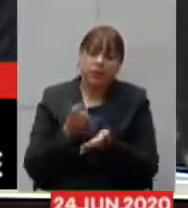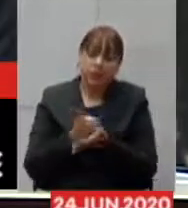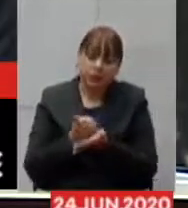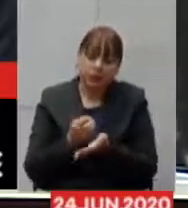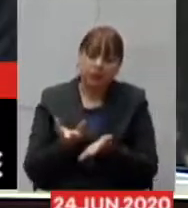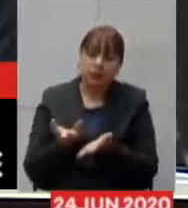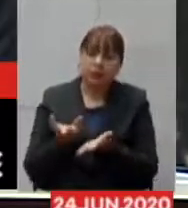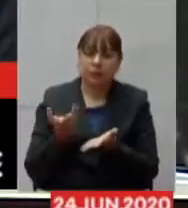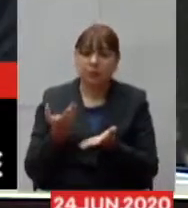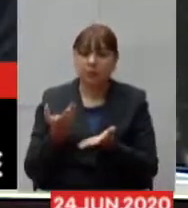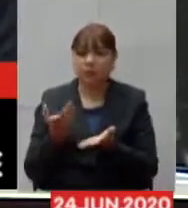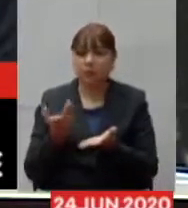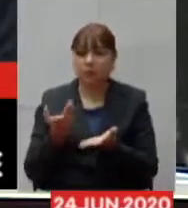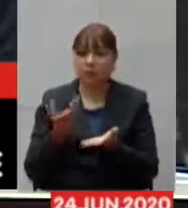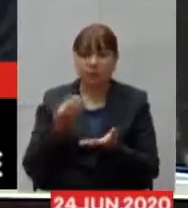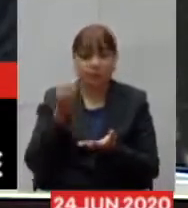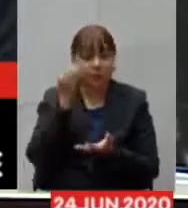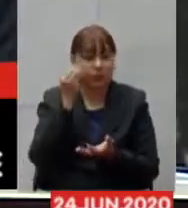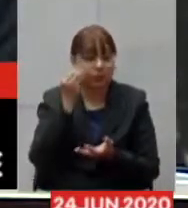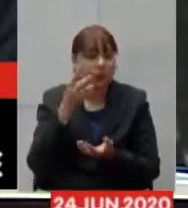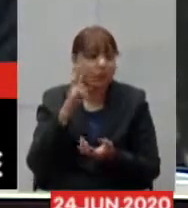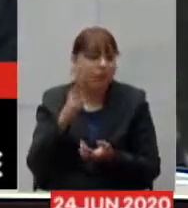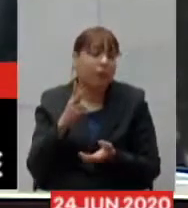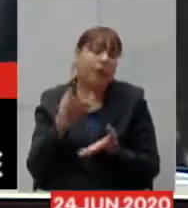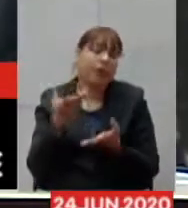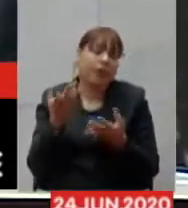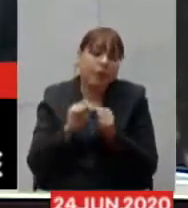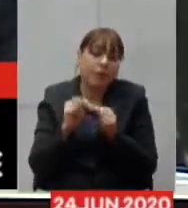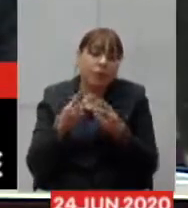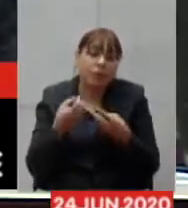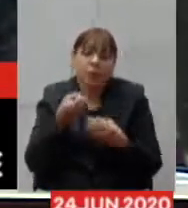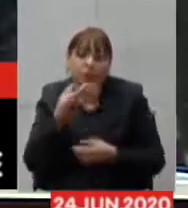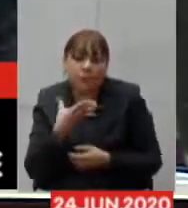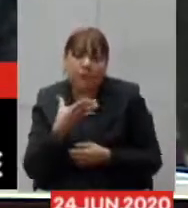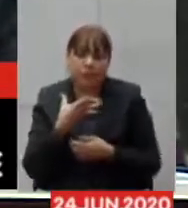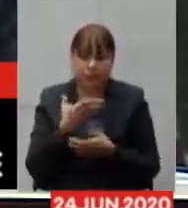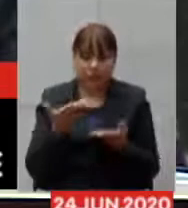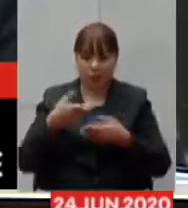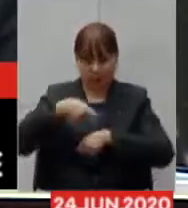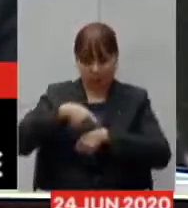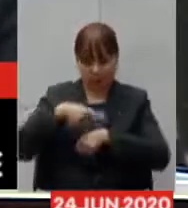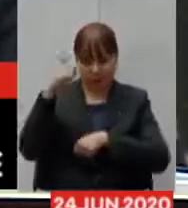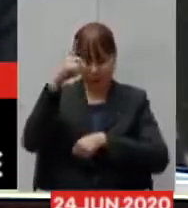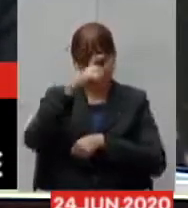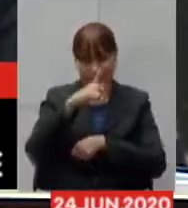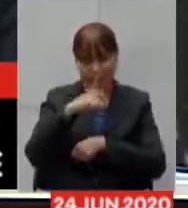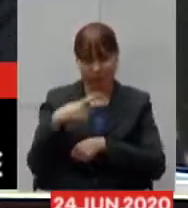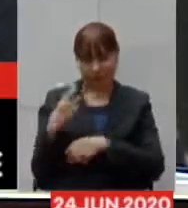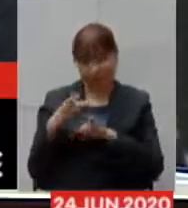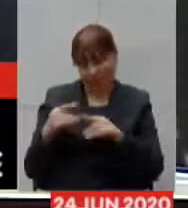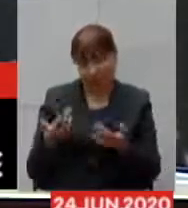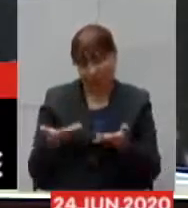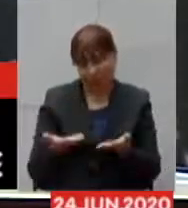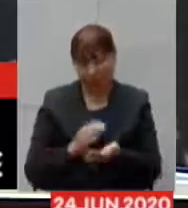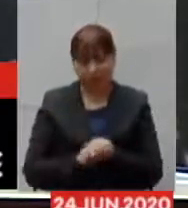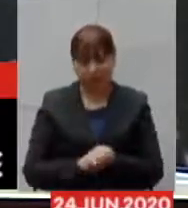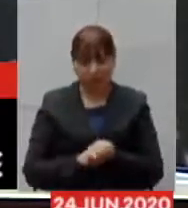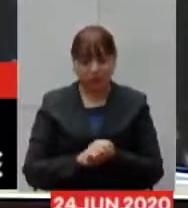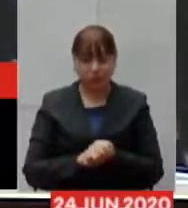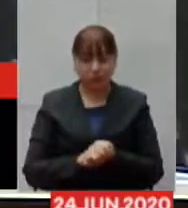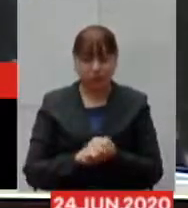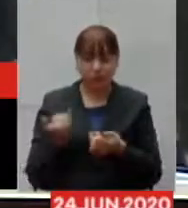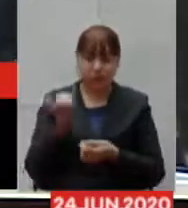tão difícil que nós estamos passando eu só gostaria de ressaltar secretário que eu acho muito